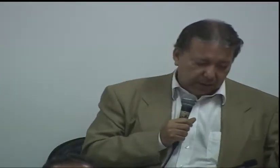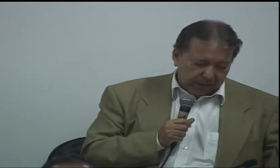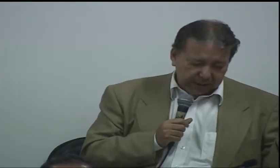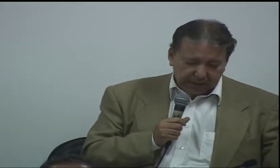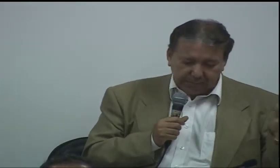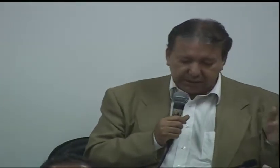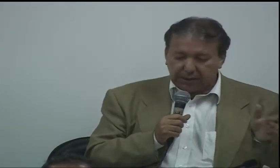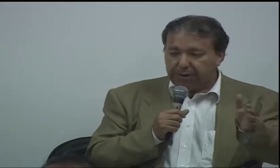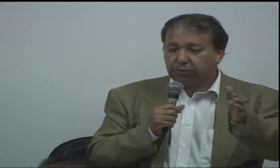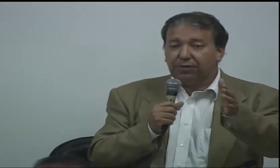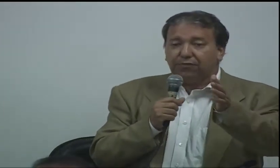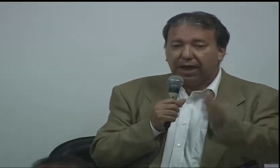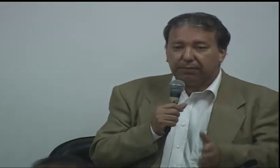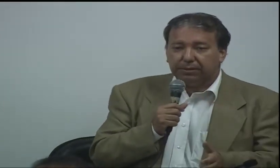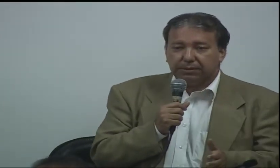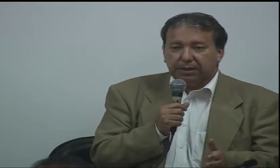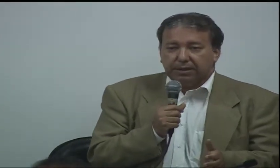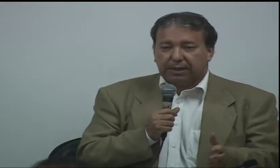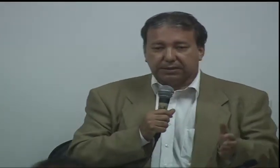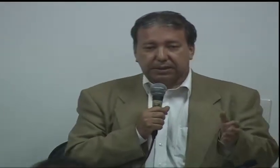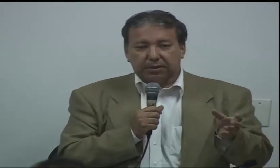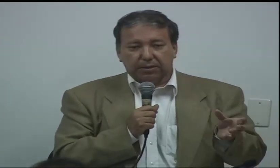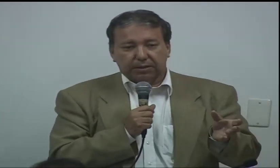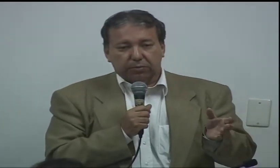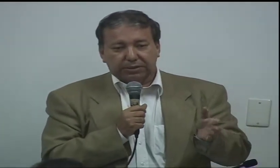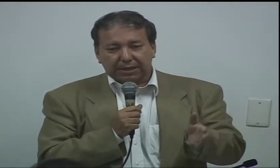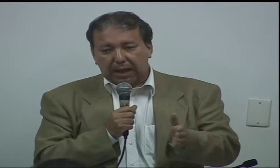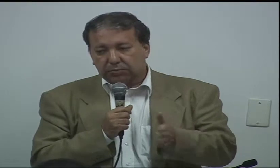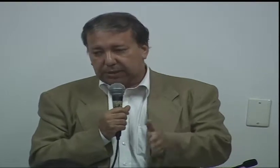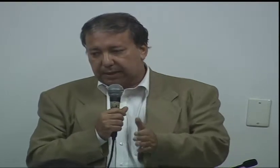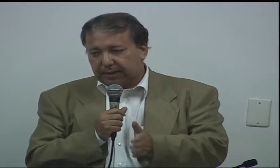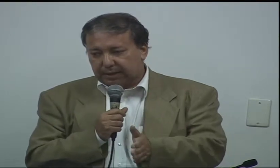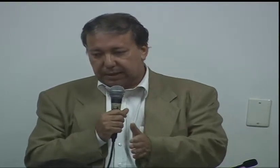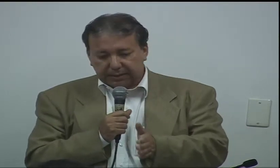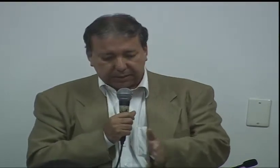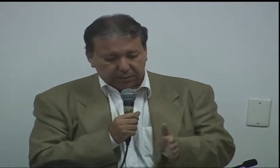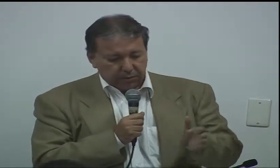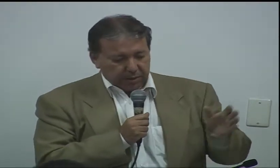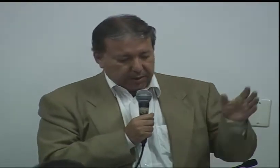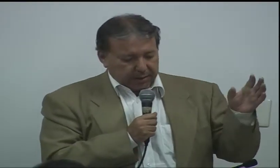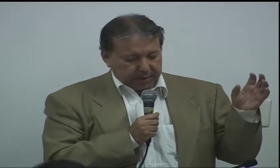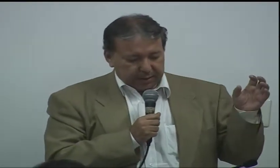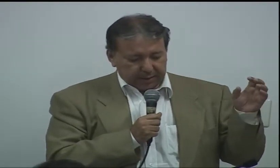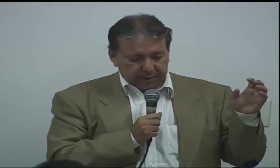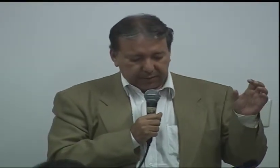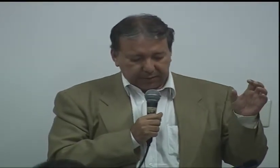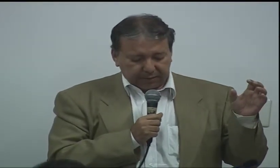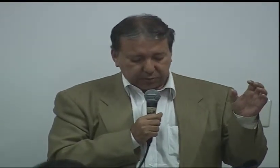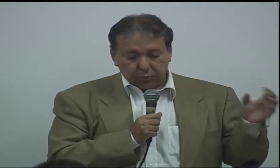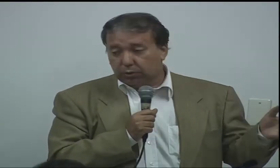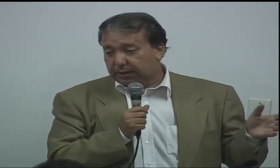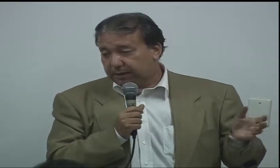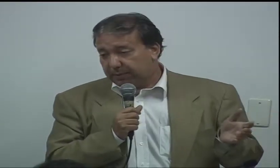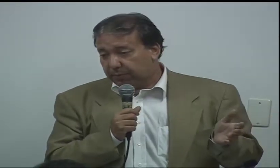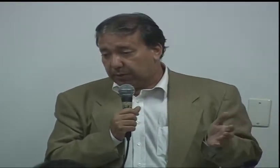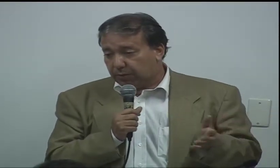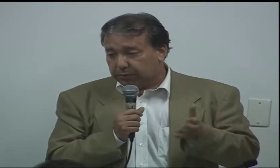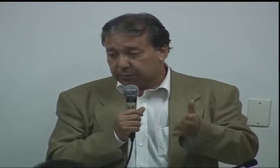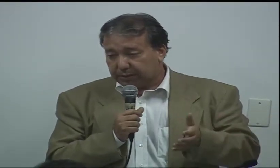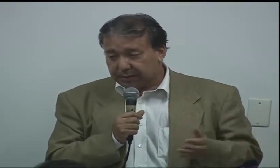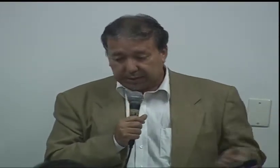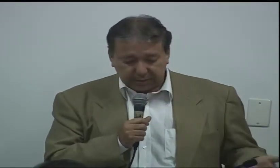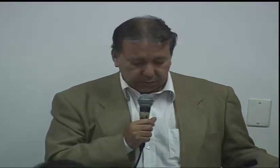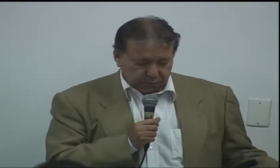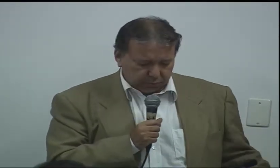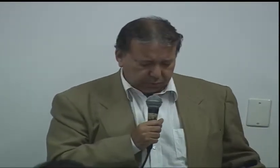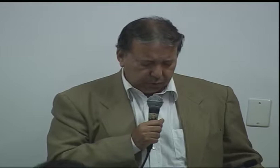questão é remanejamento de verbas. O Estado está na questão segura, por enquanto,